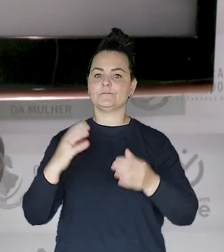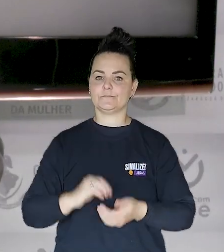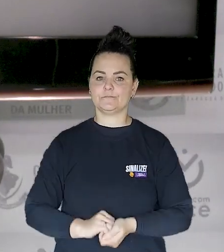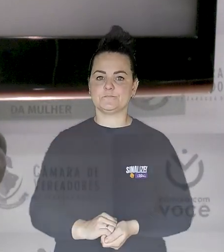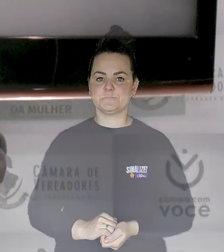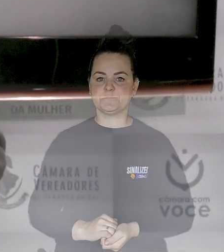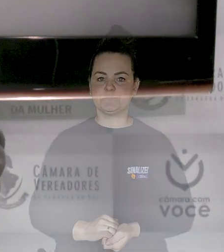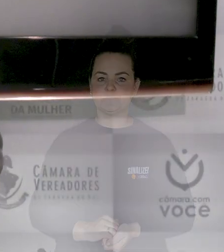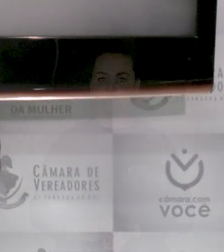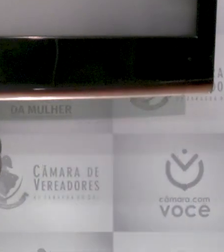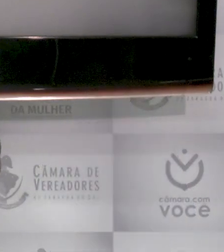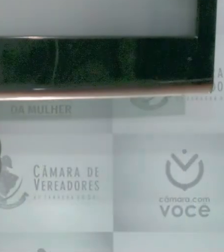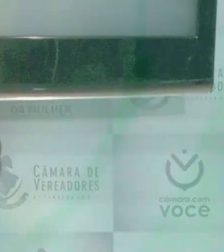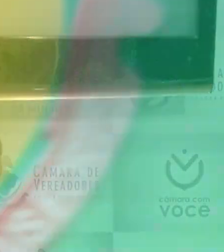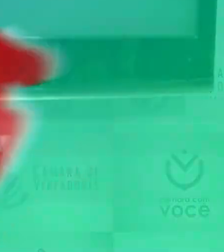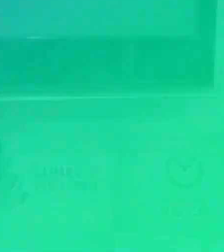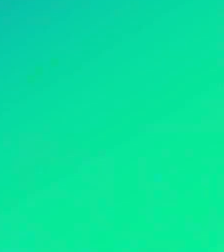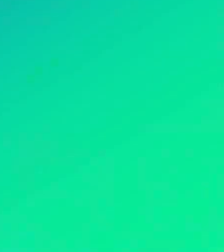sejam solucionados.